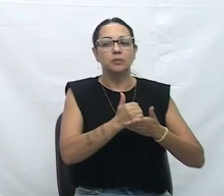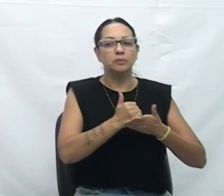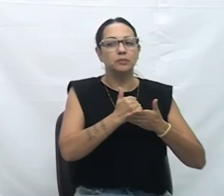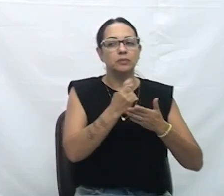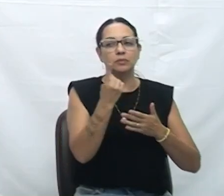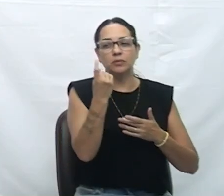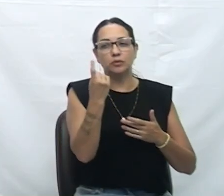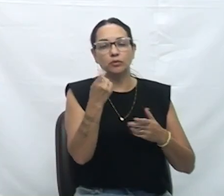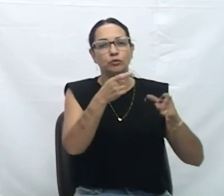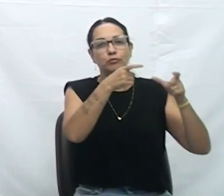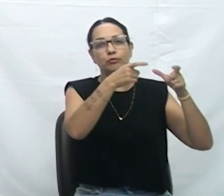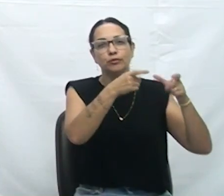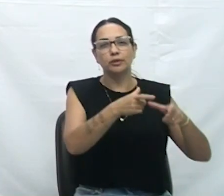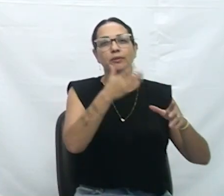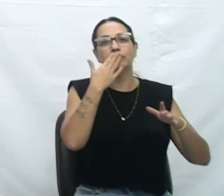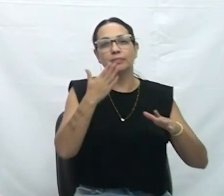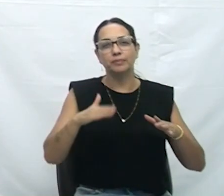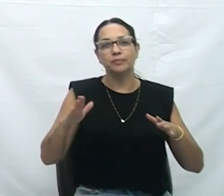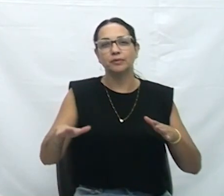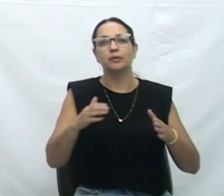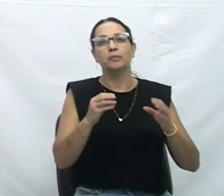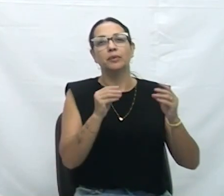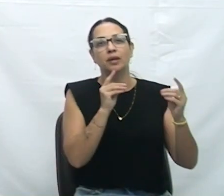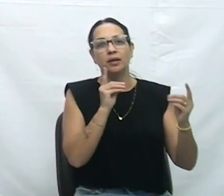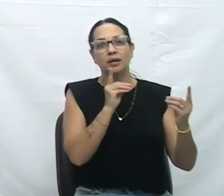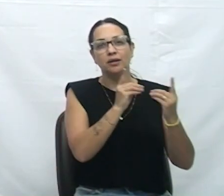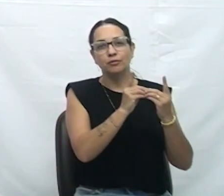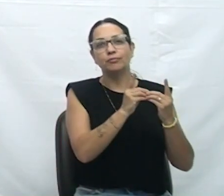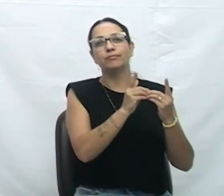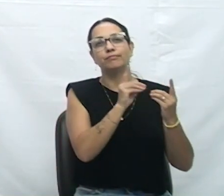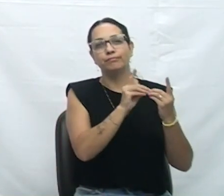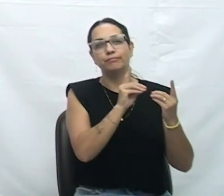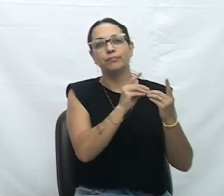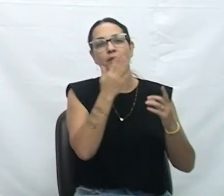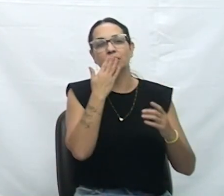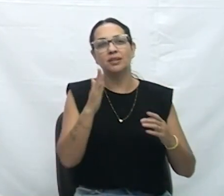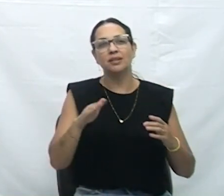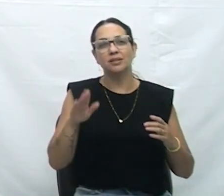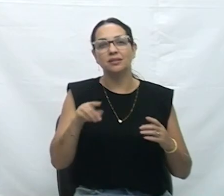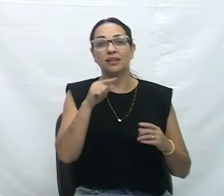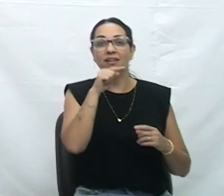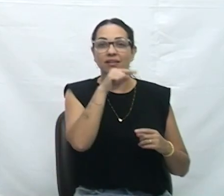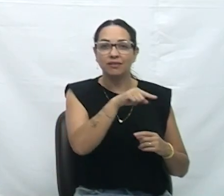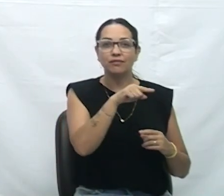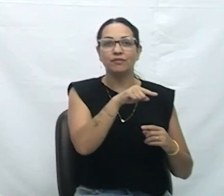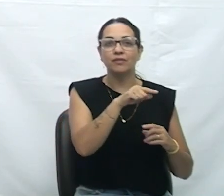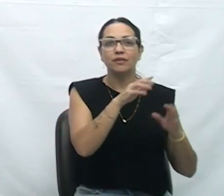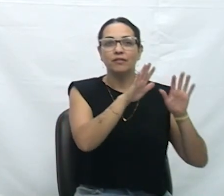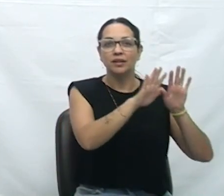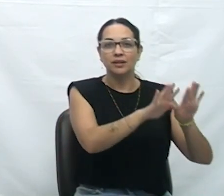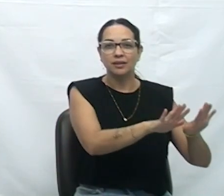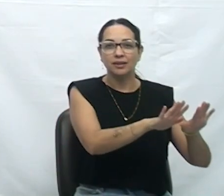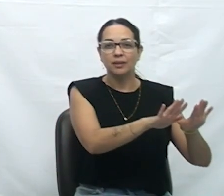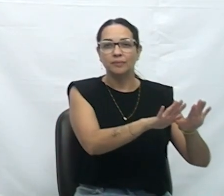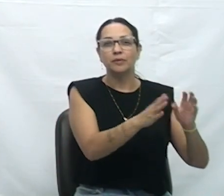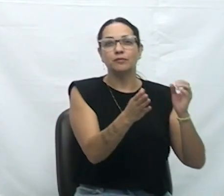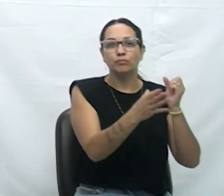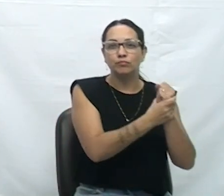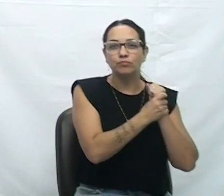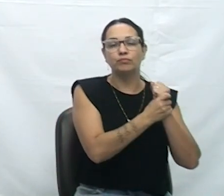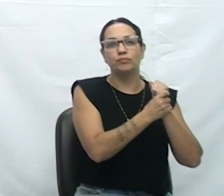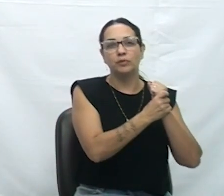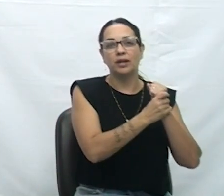casa, nesse centro de acolhimento, você também vai ter ali um local para a criança ficar protegida até que a situação seja